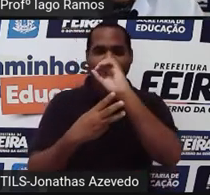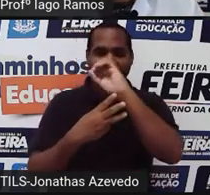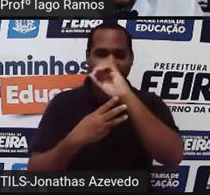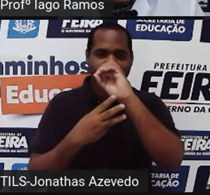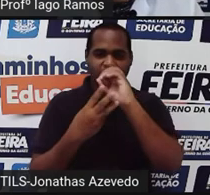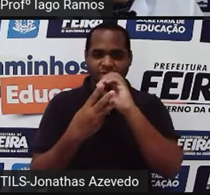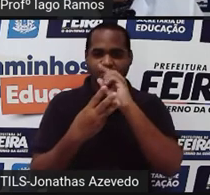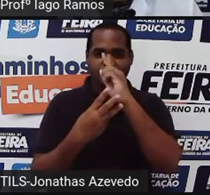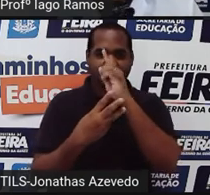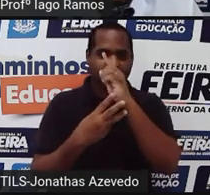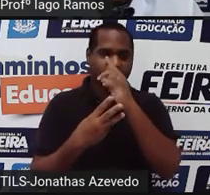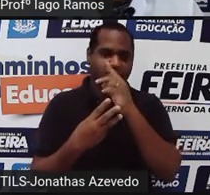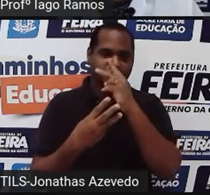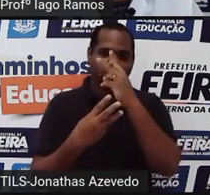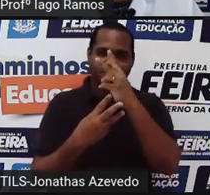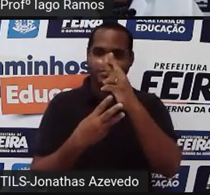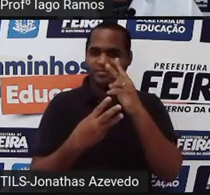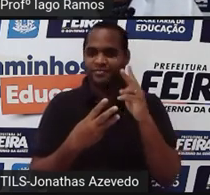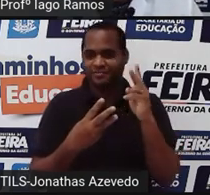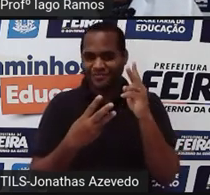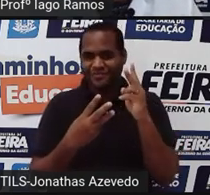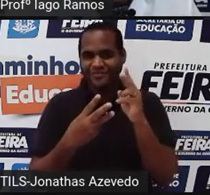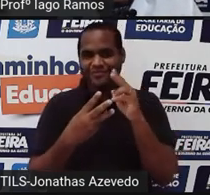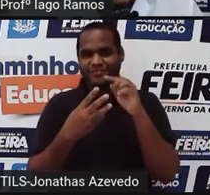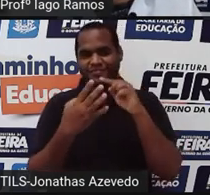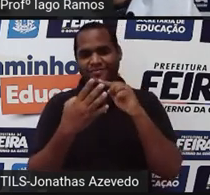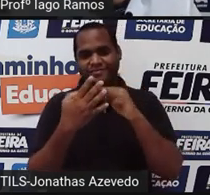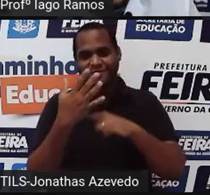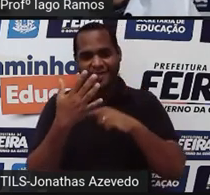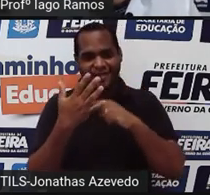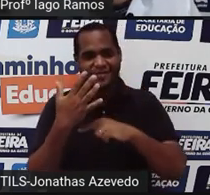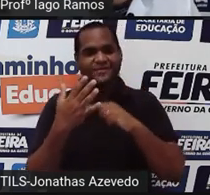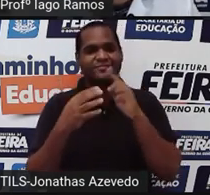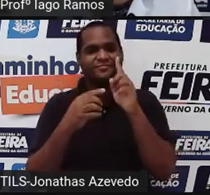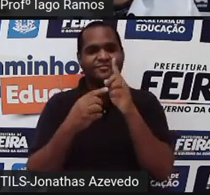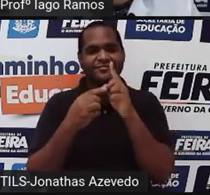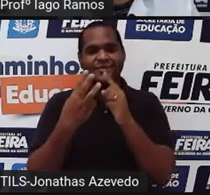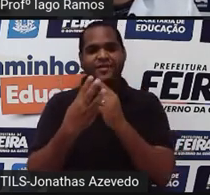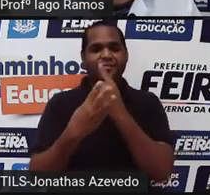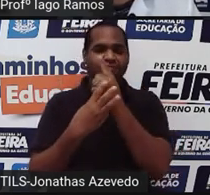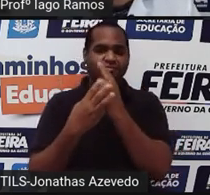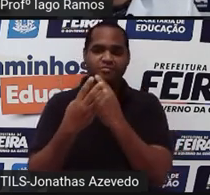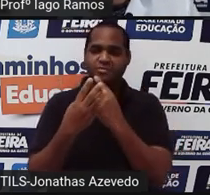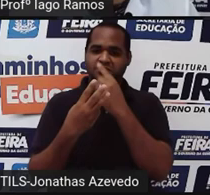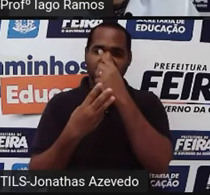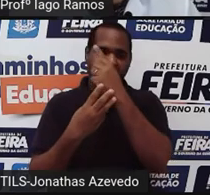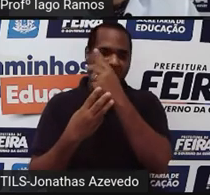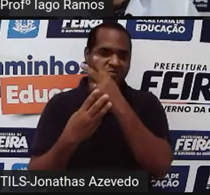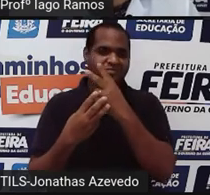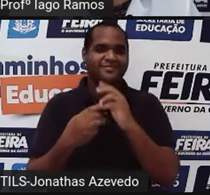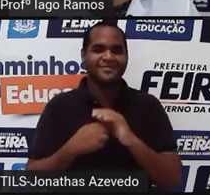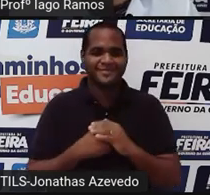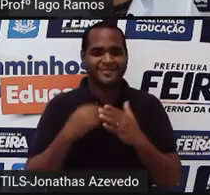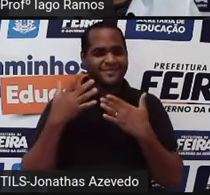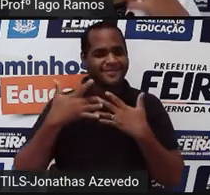aí começou a aparecer os negativos. 3 elevado a menos 1, 3 elevado a menos 2 e por aí vai, tá bom?